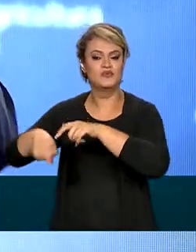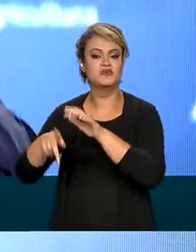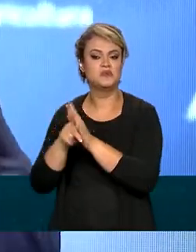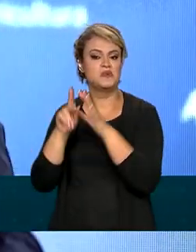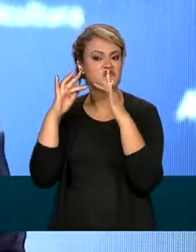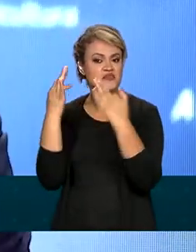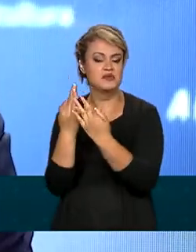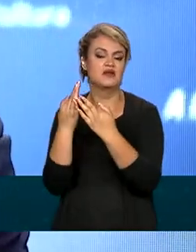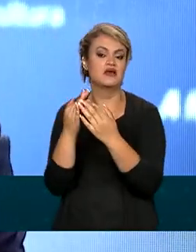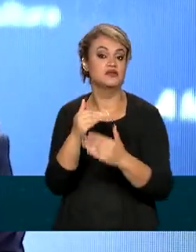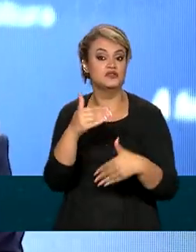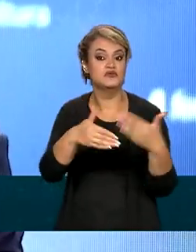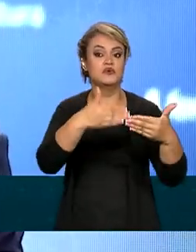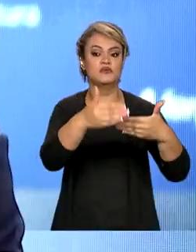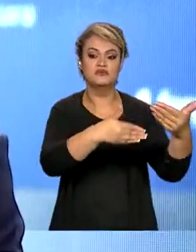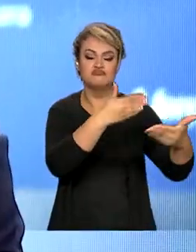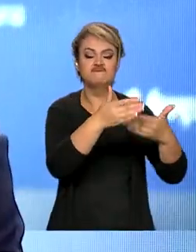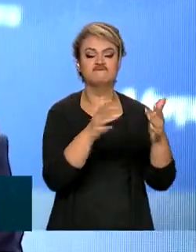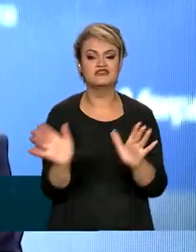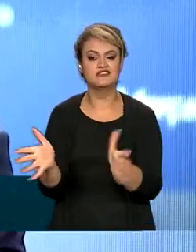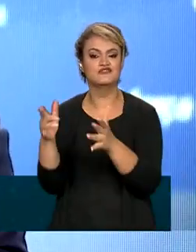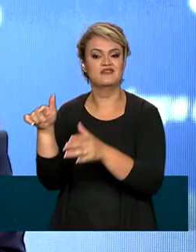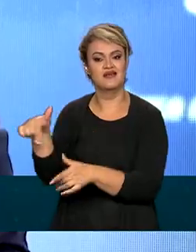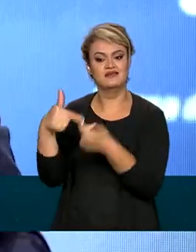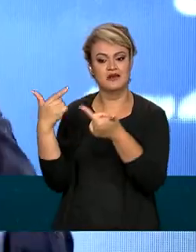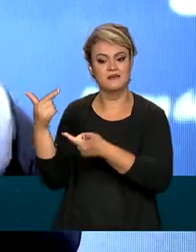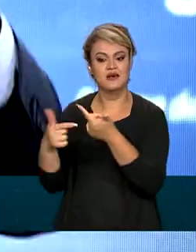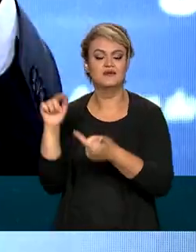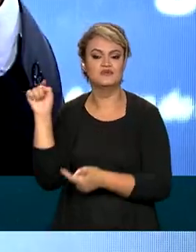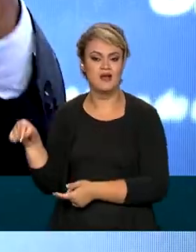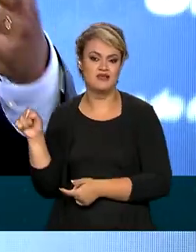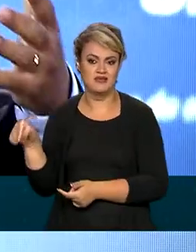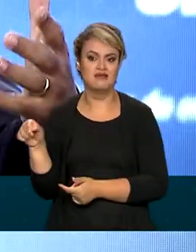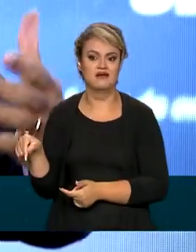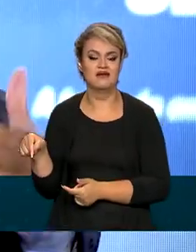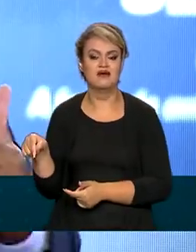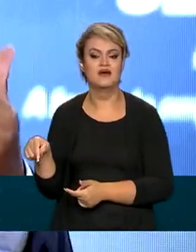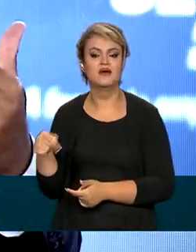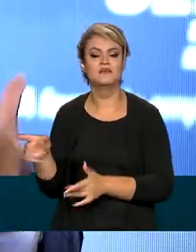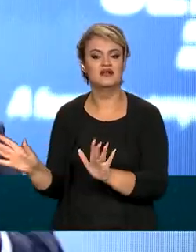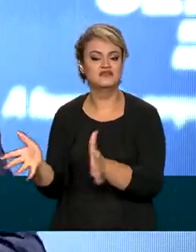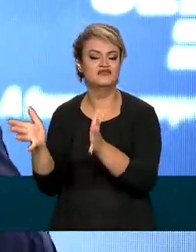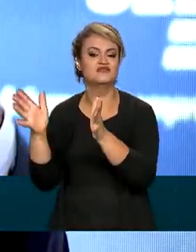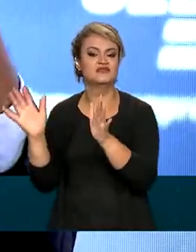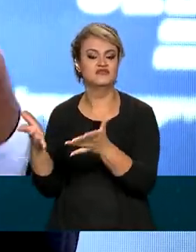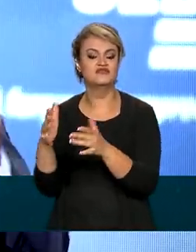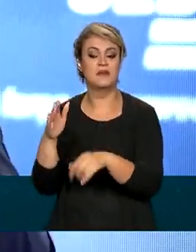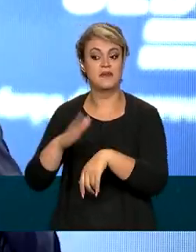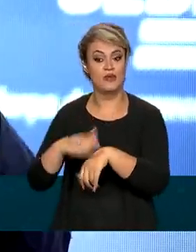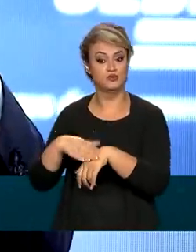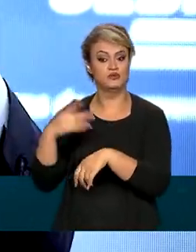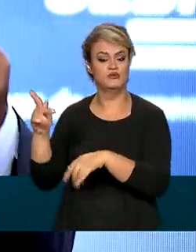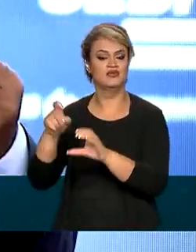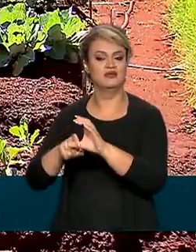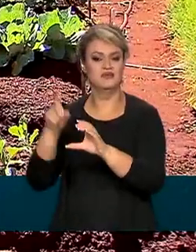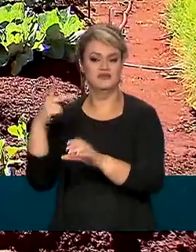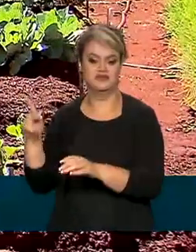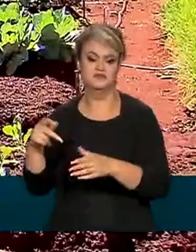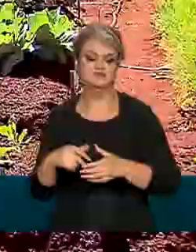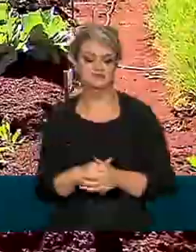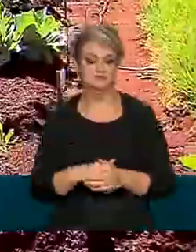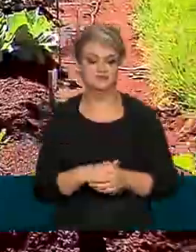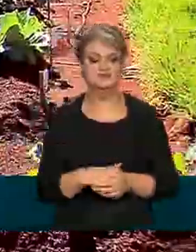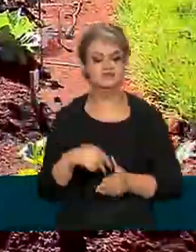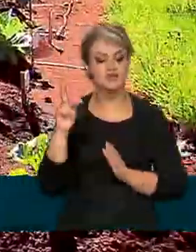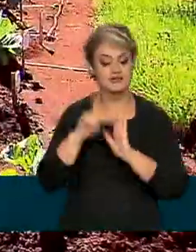avançar na promoção da agricultura familiar como rampa de promoção da autonomia dessas famílias. O